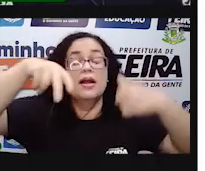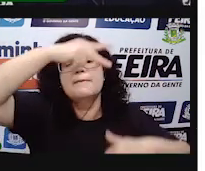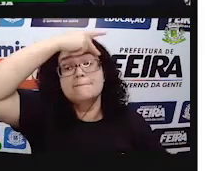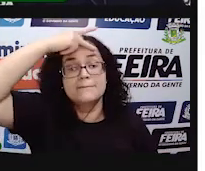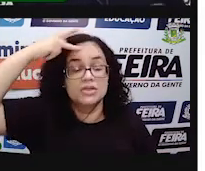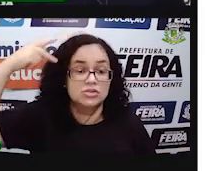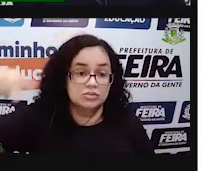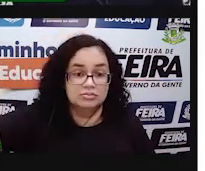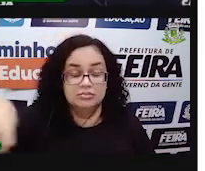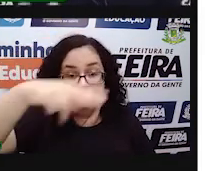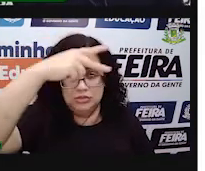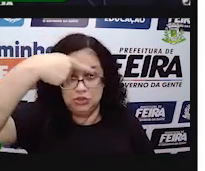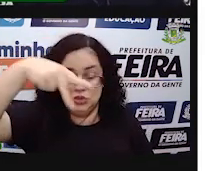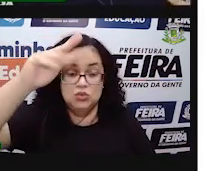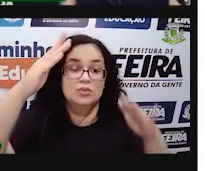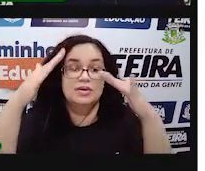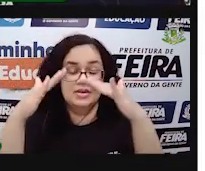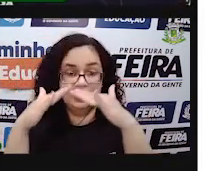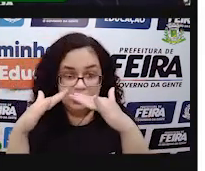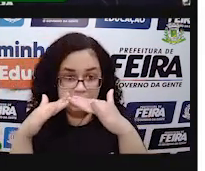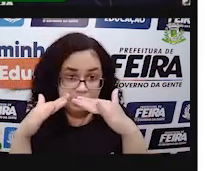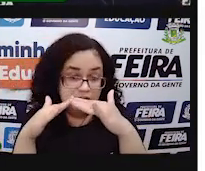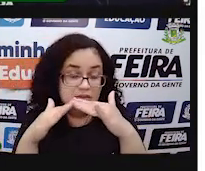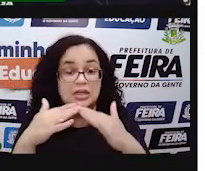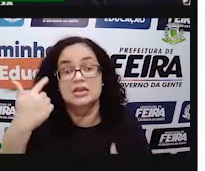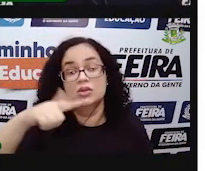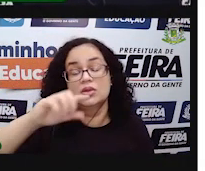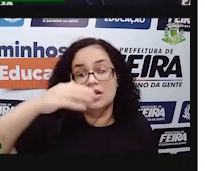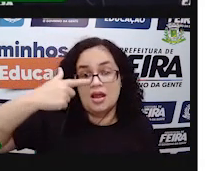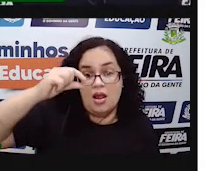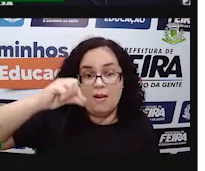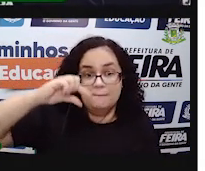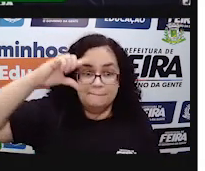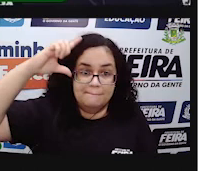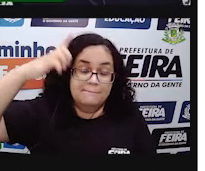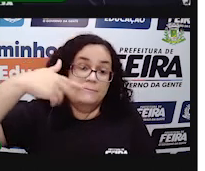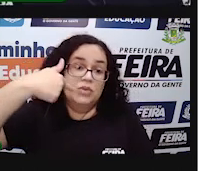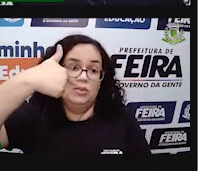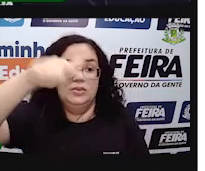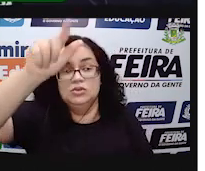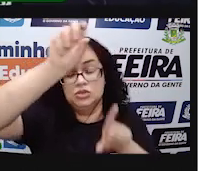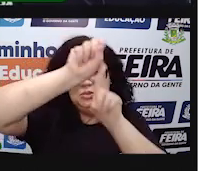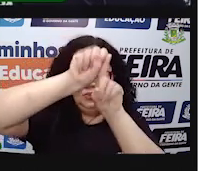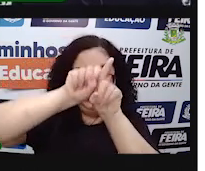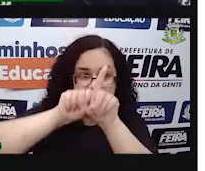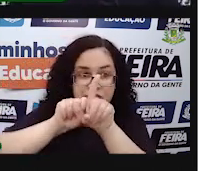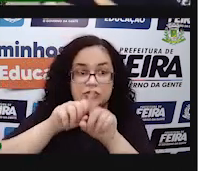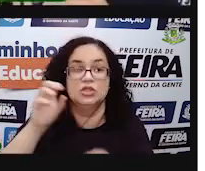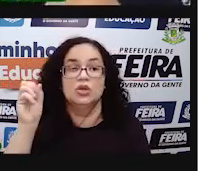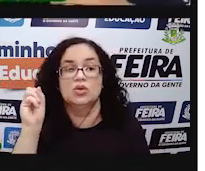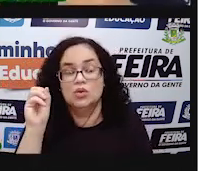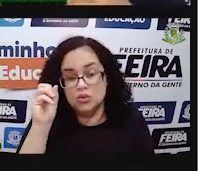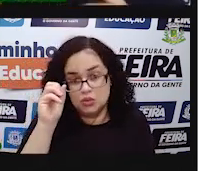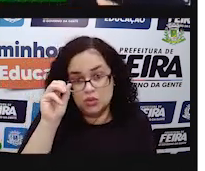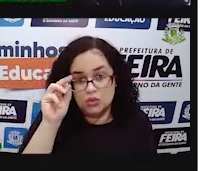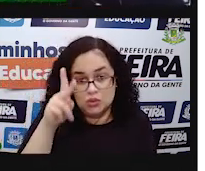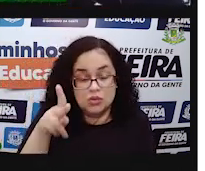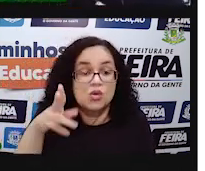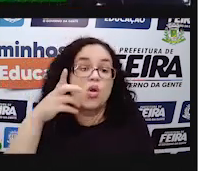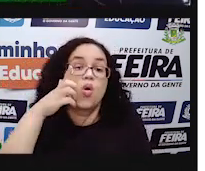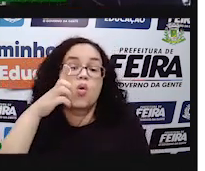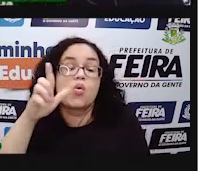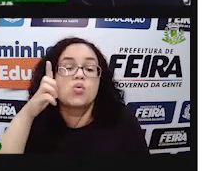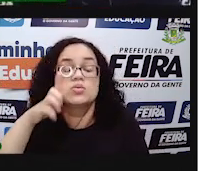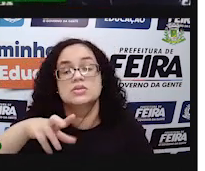E o que é necessário você e as pessoas da sua casa fazerem para que não haja aumento de consumo no próximo